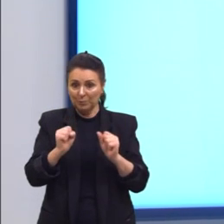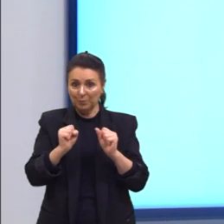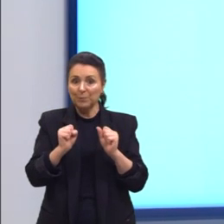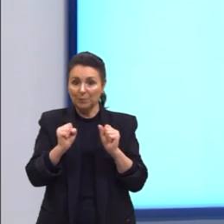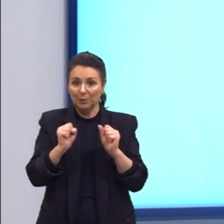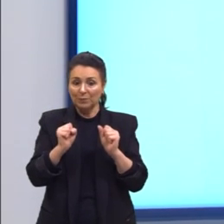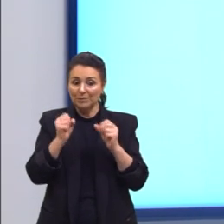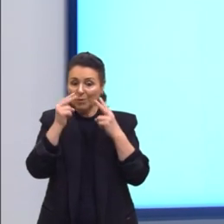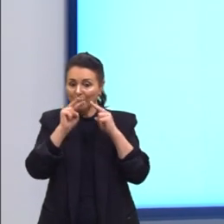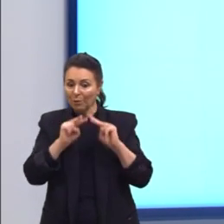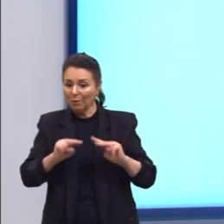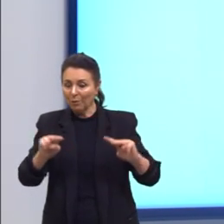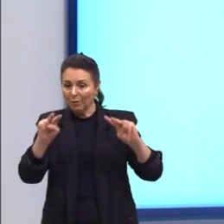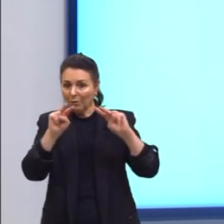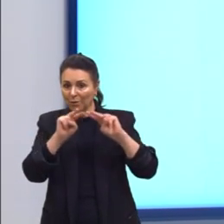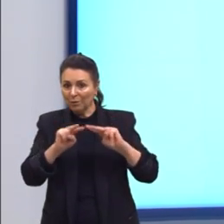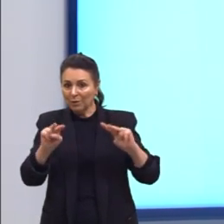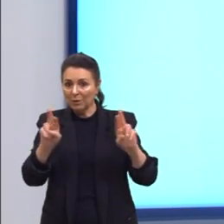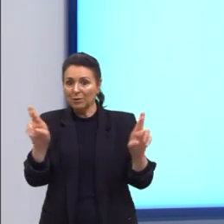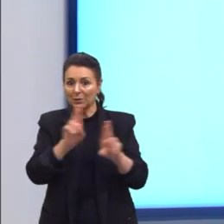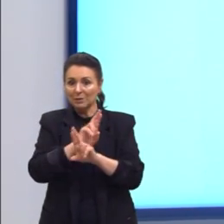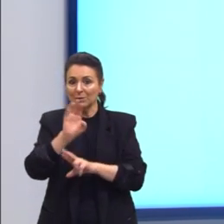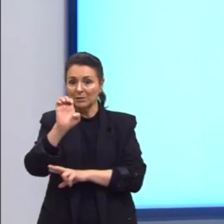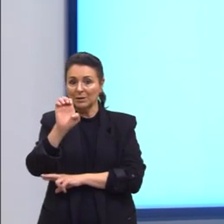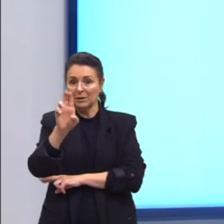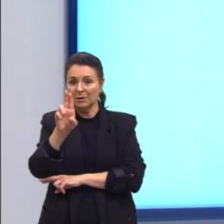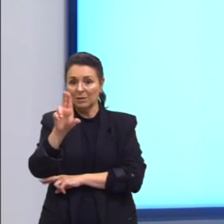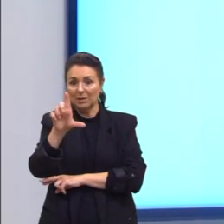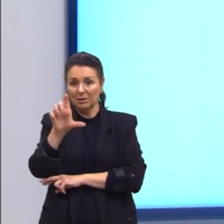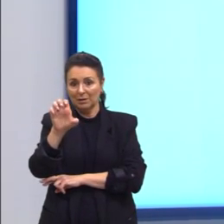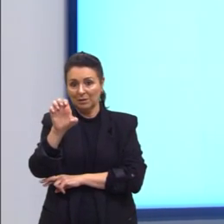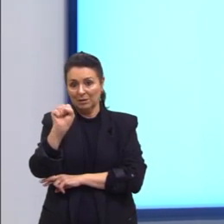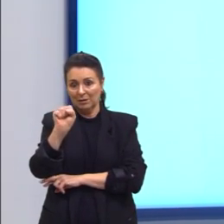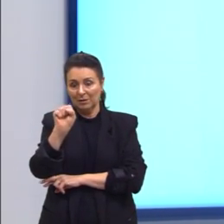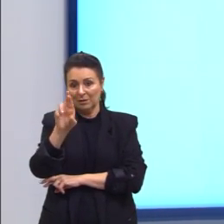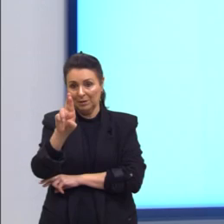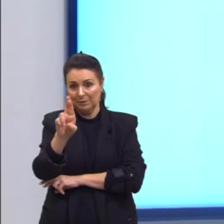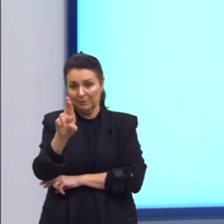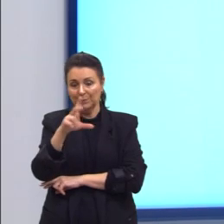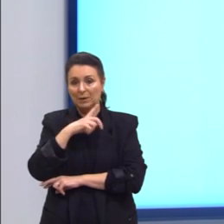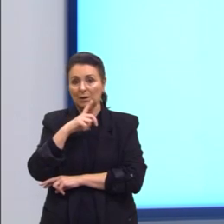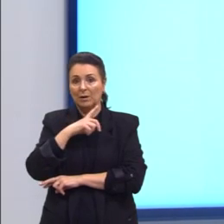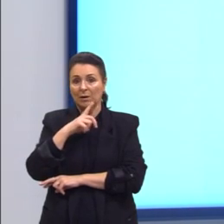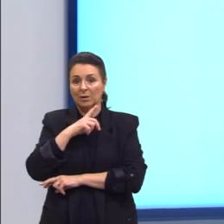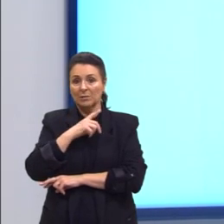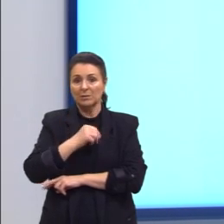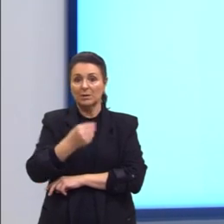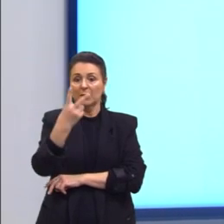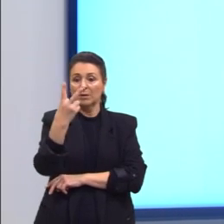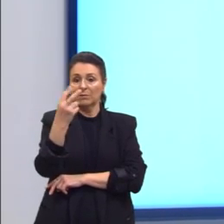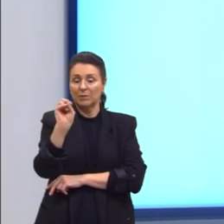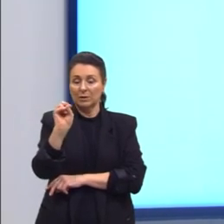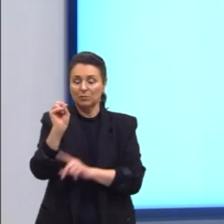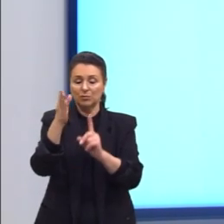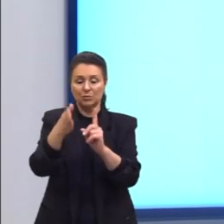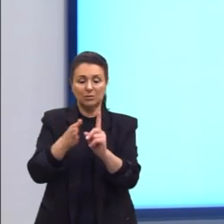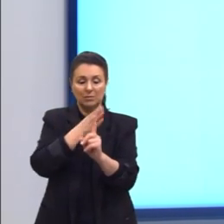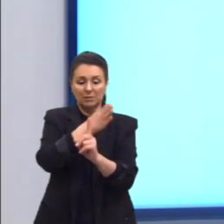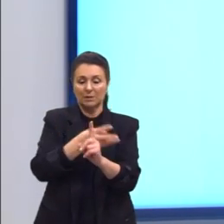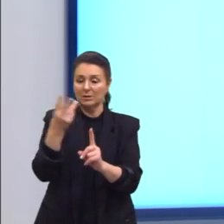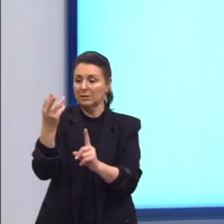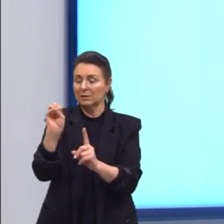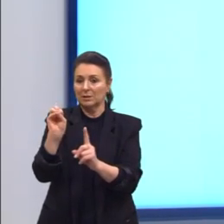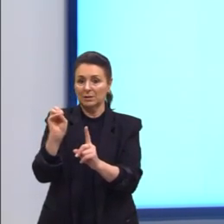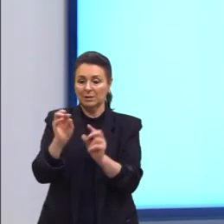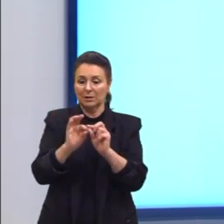verificados através da relação de Euler. Então, o nosso icosaedro, vinte faces, trinta arestas